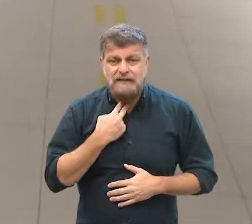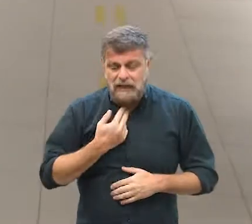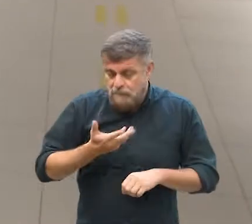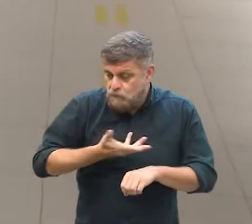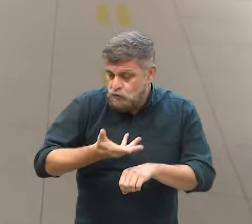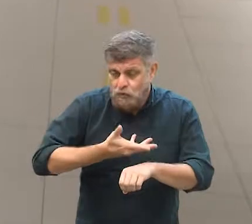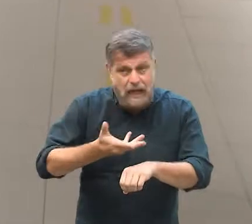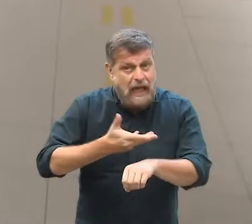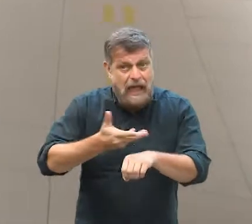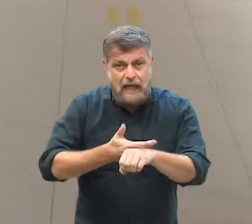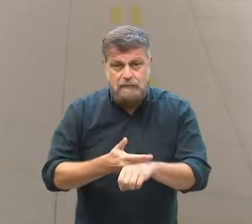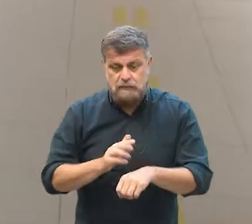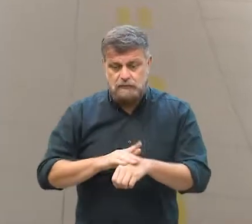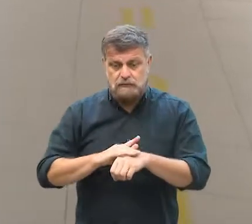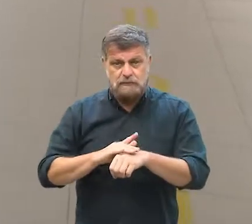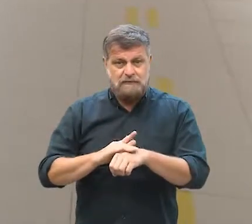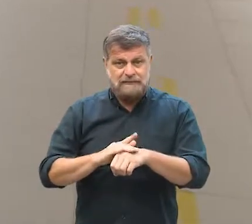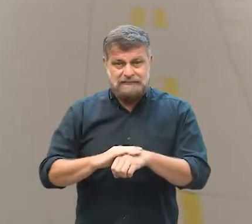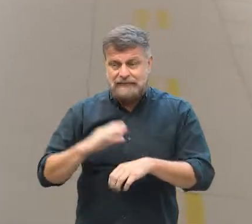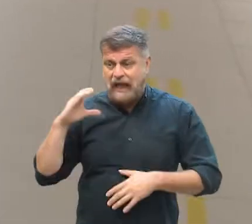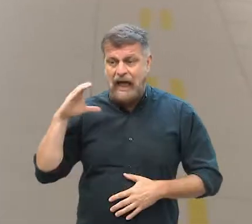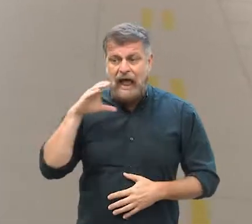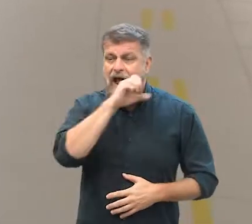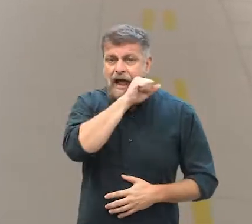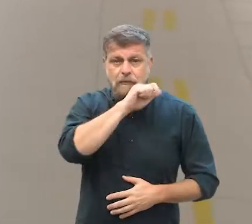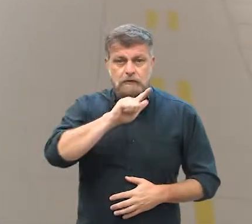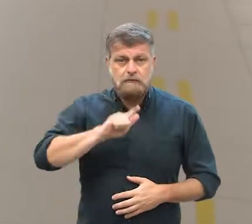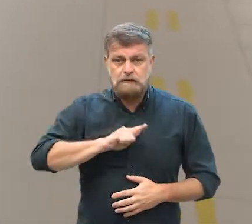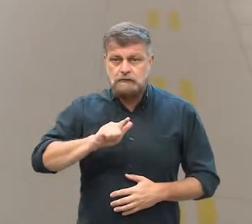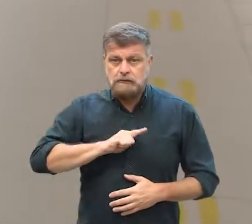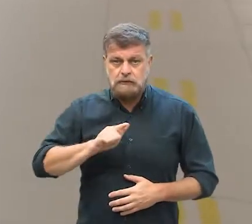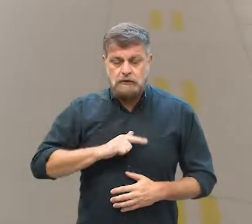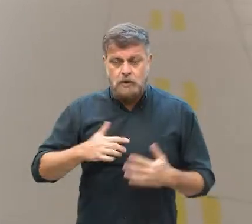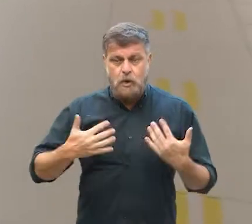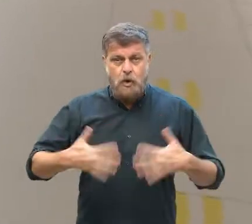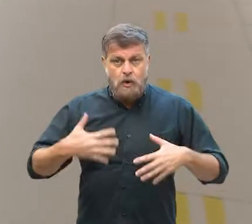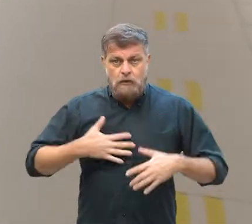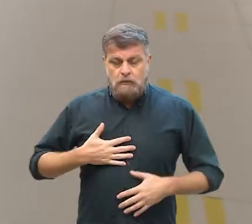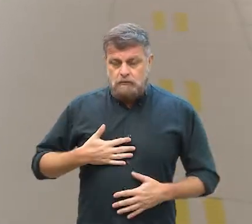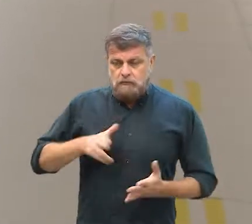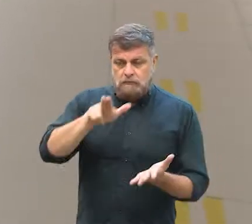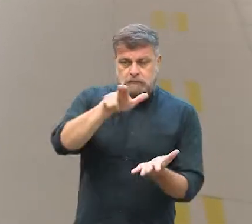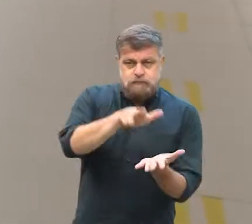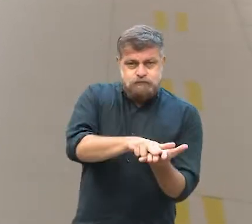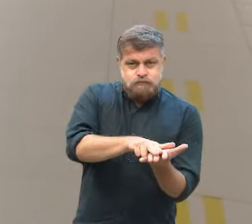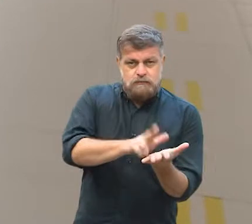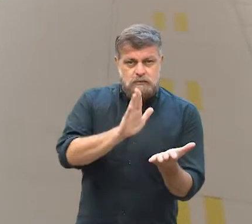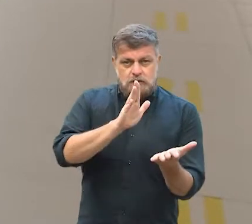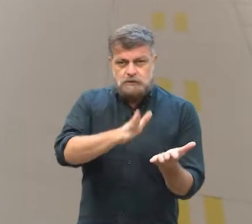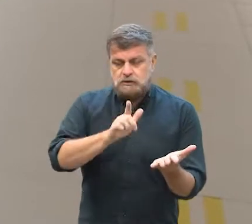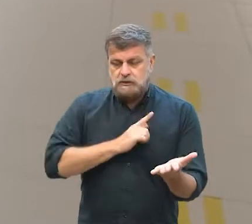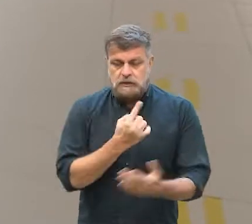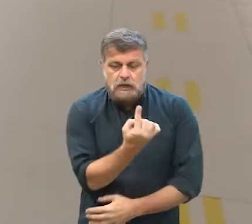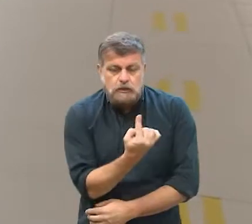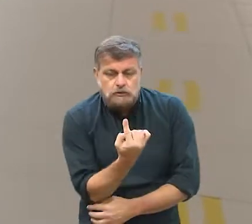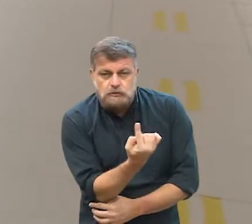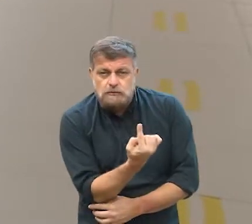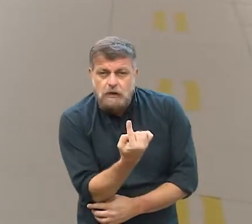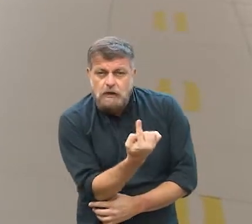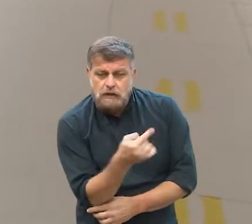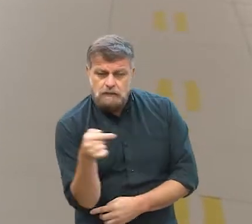rápida, né? As coisas acontecem de uma maneira muito rápida. O paciente entra, ele interna, ele já está isolado.